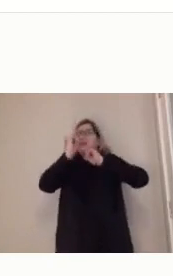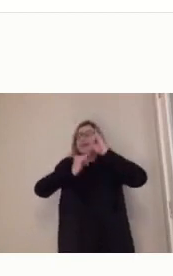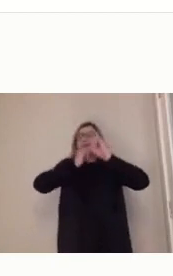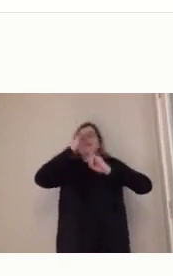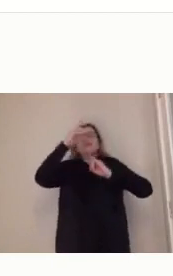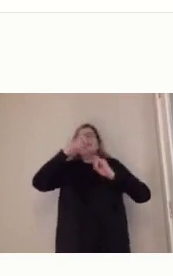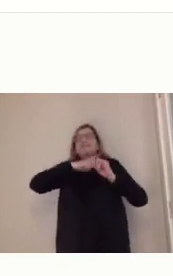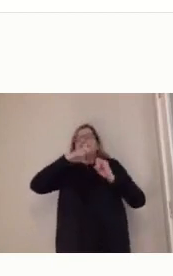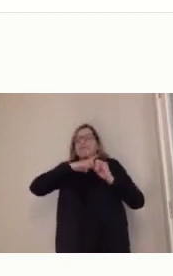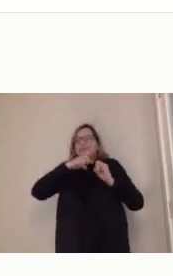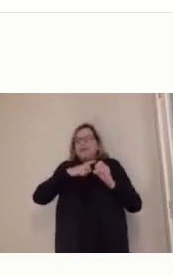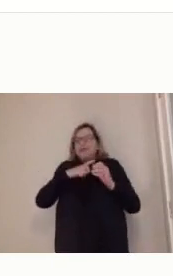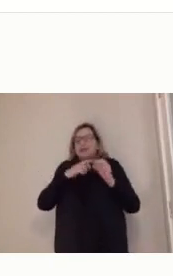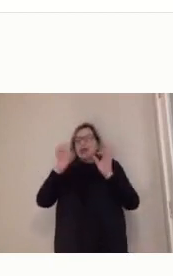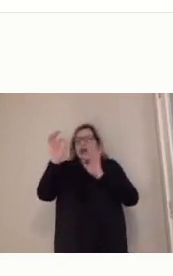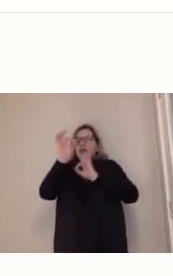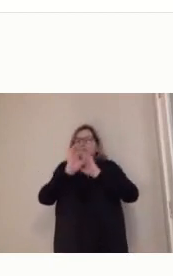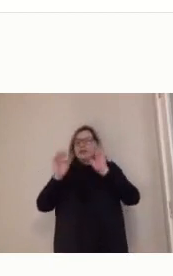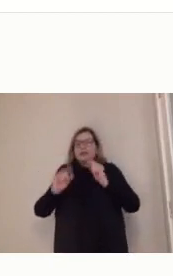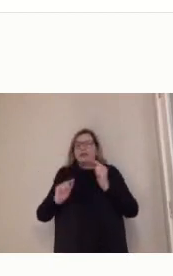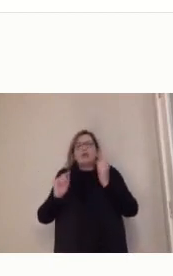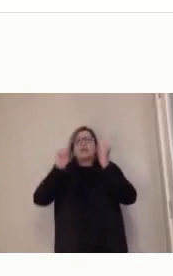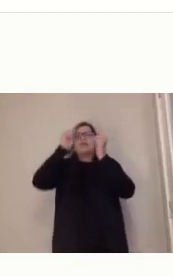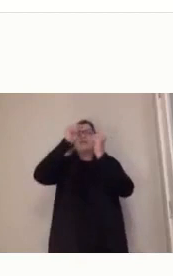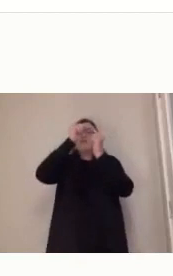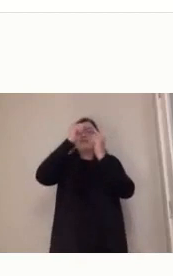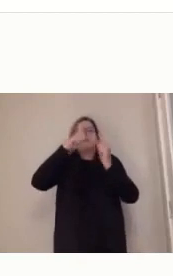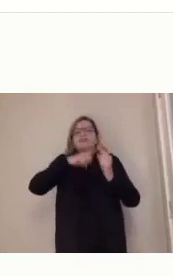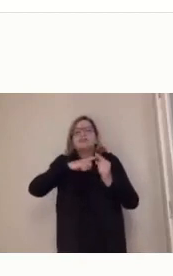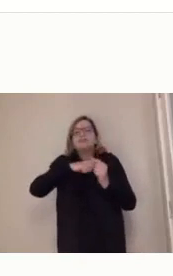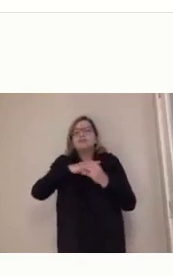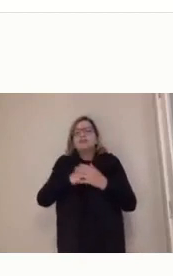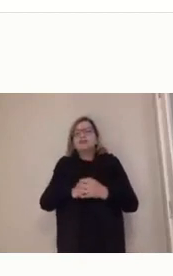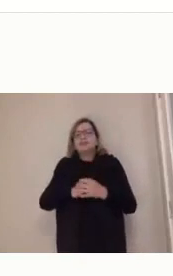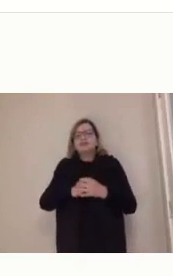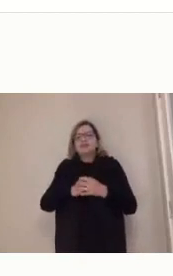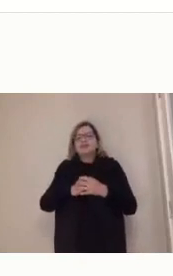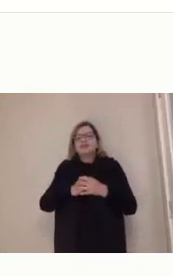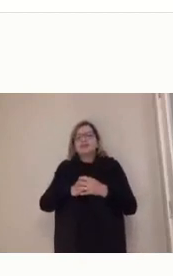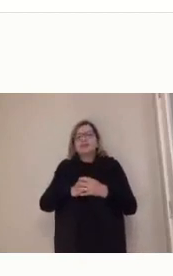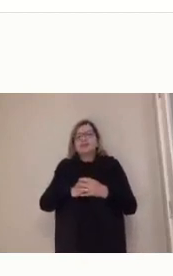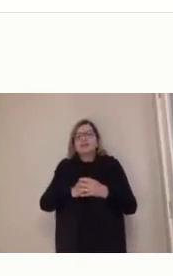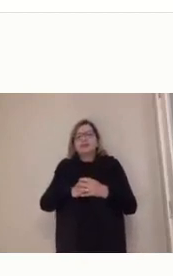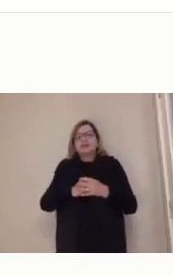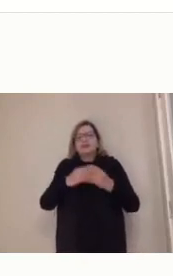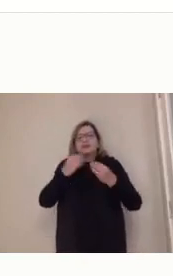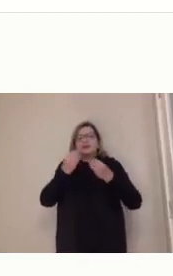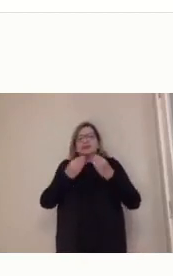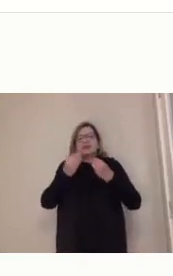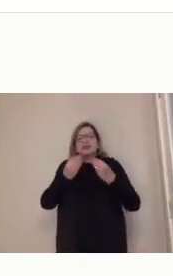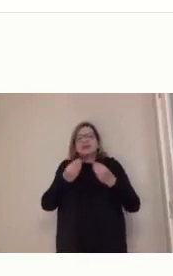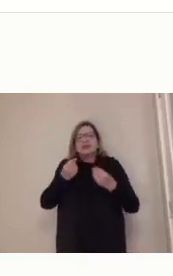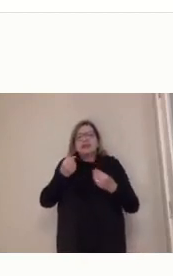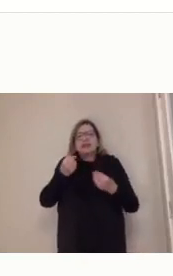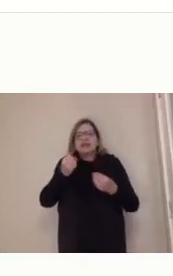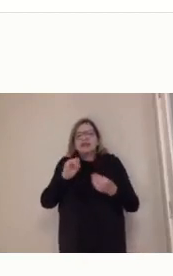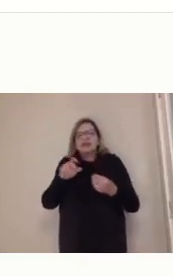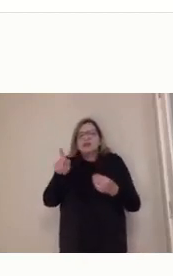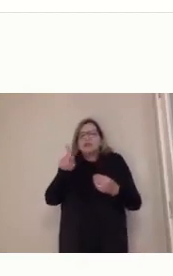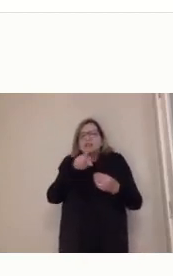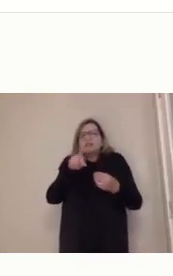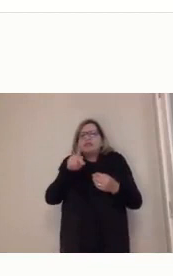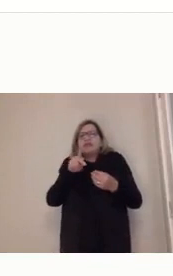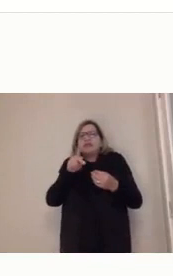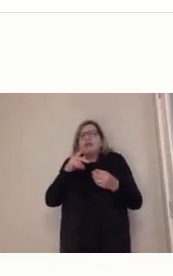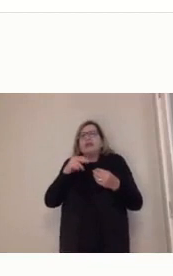lá, né? O que será do professor, se você não pode ajudar nessa transmissão desse saber. Se o saber está